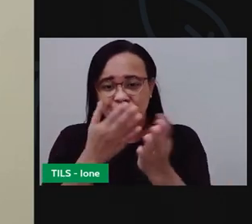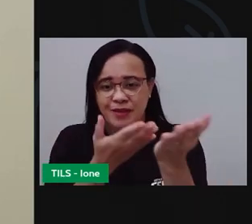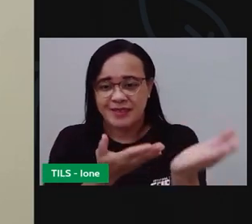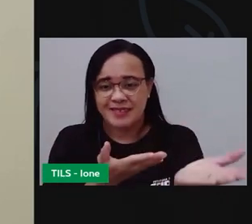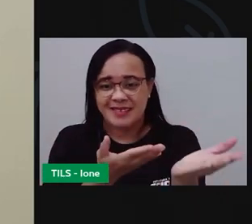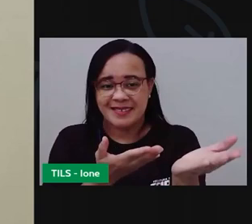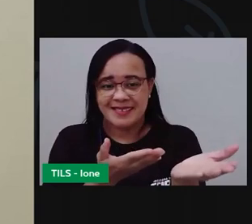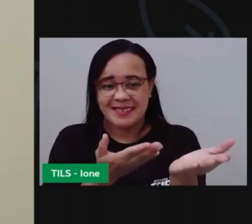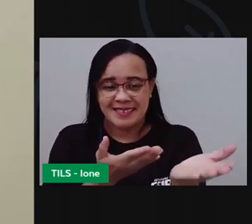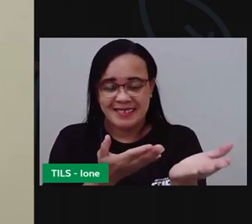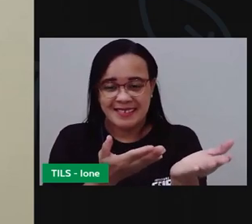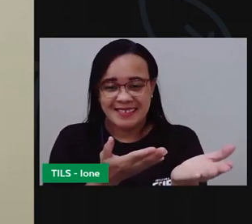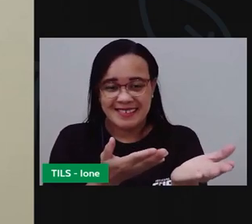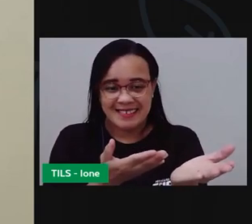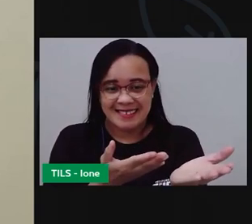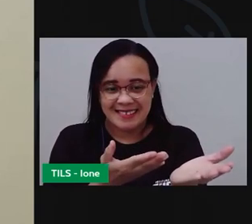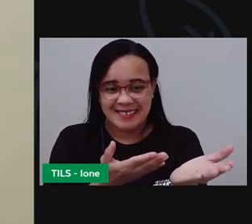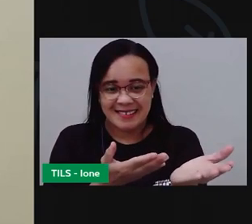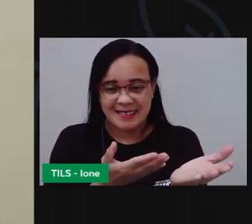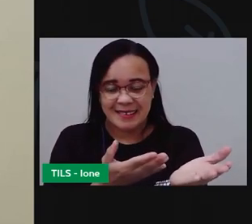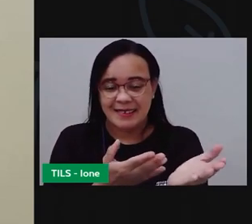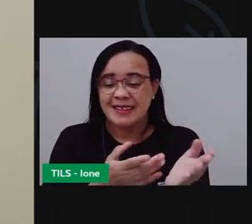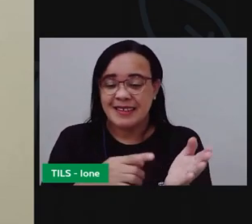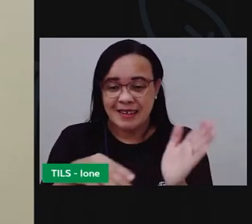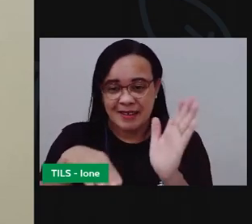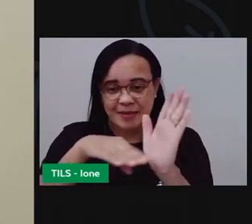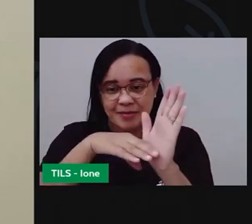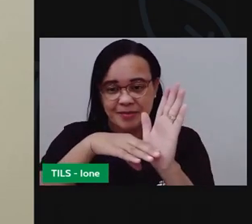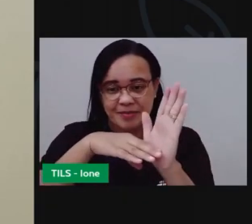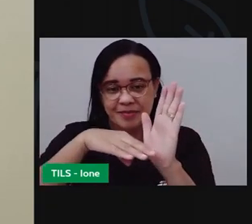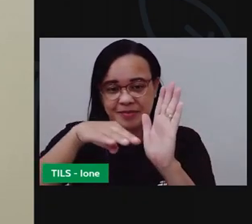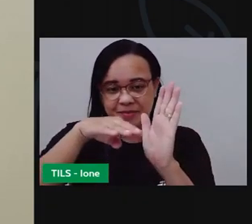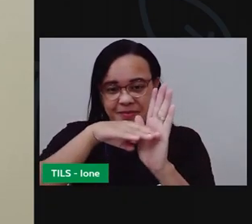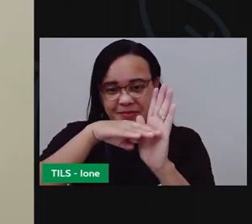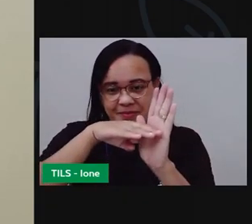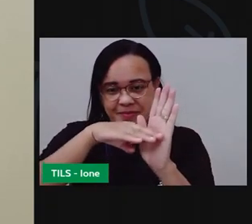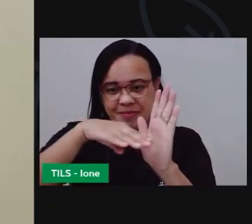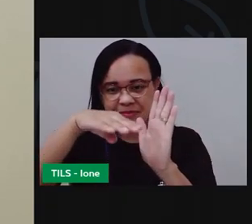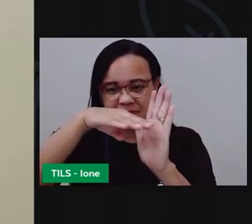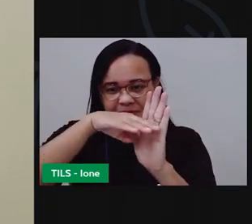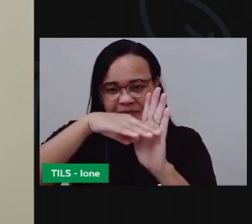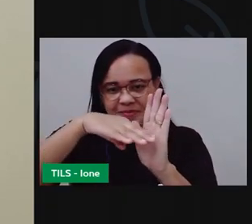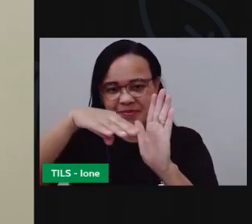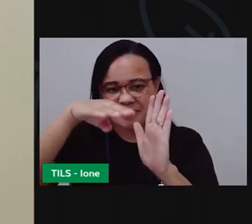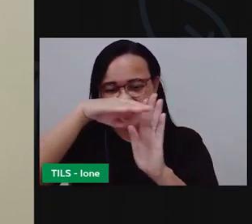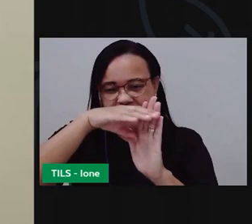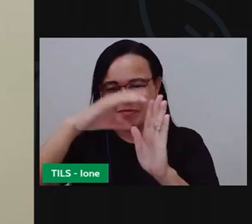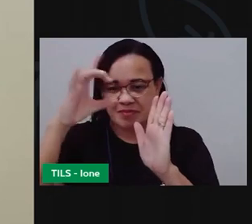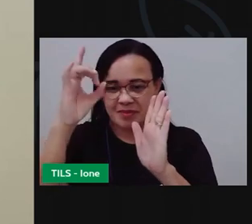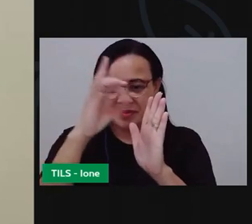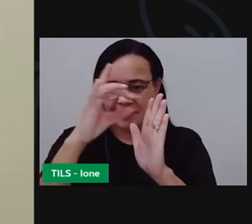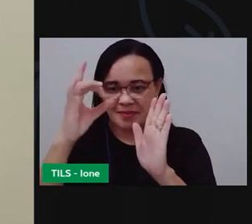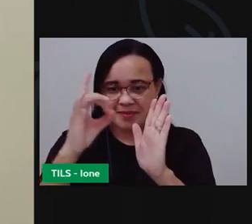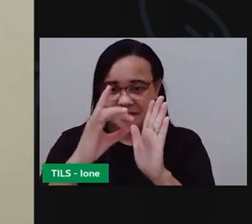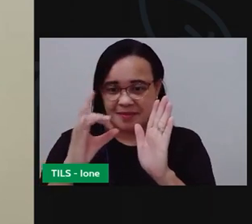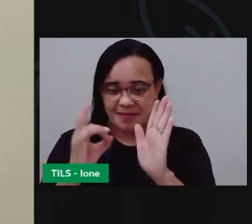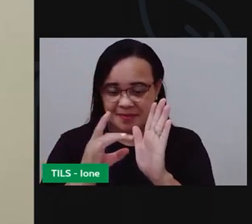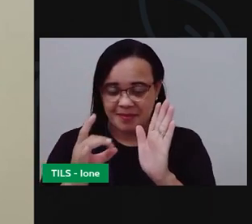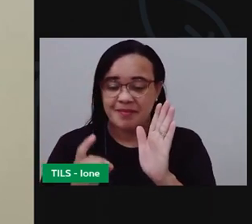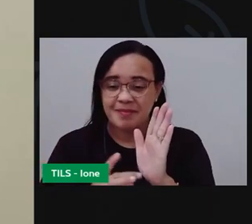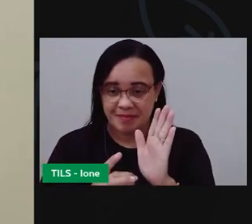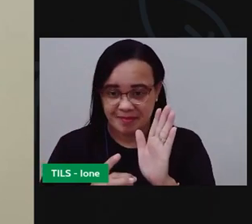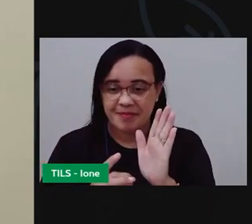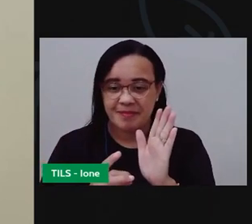olha como fica uma camada de folha seca uma camada de restos de legumes